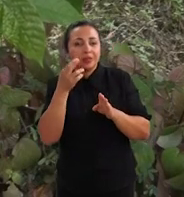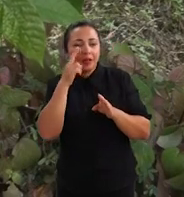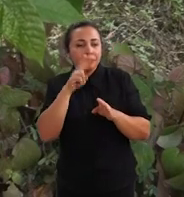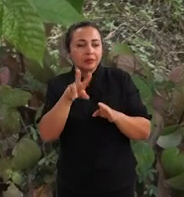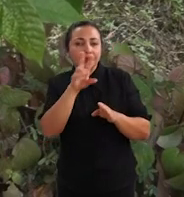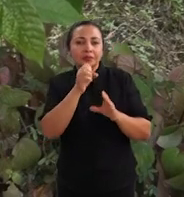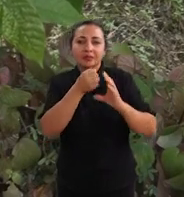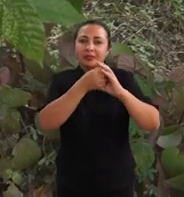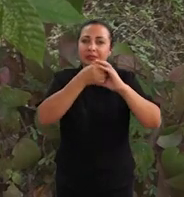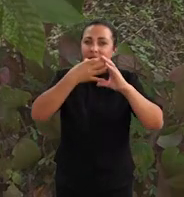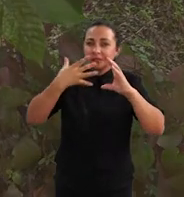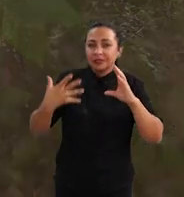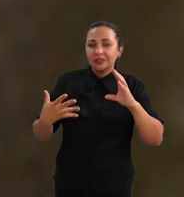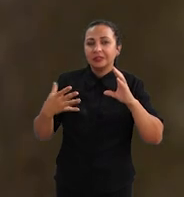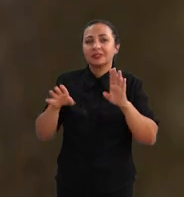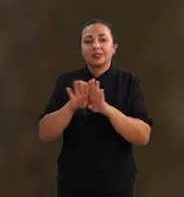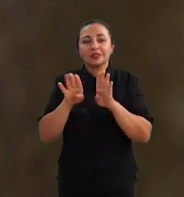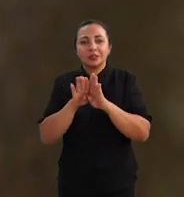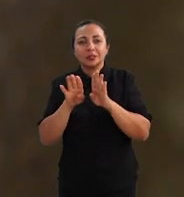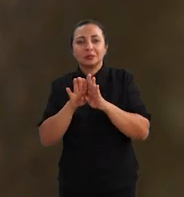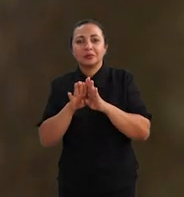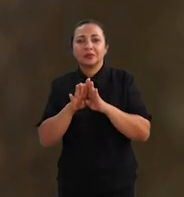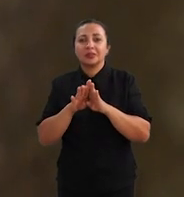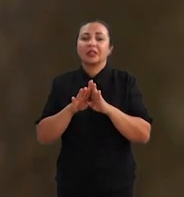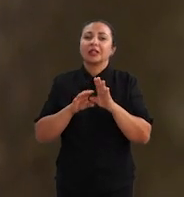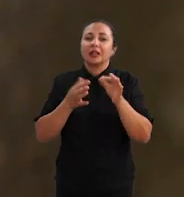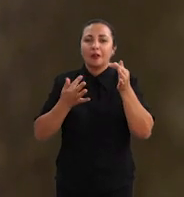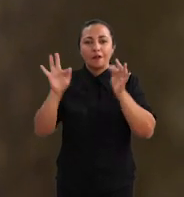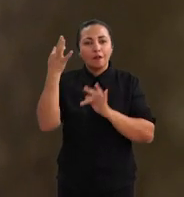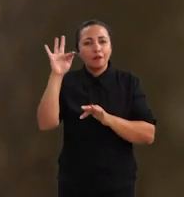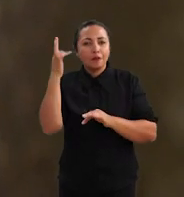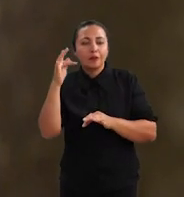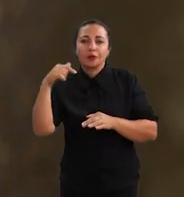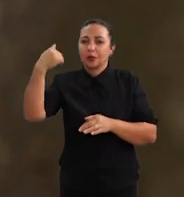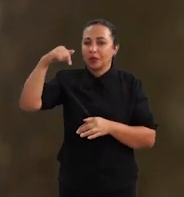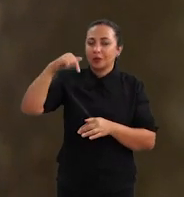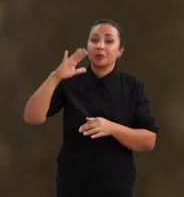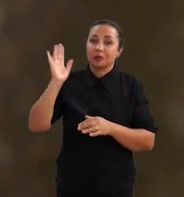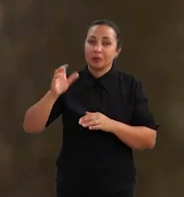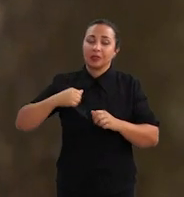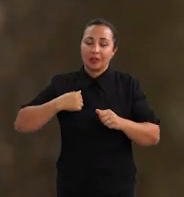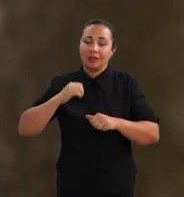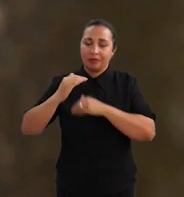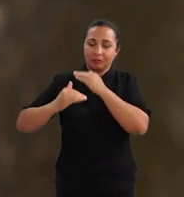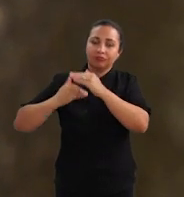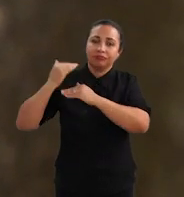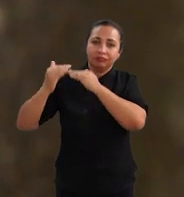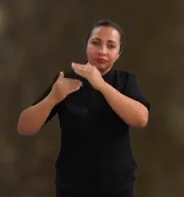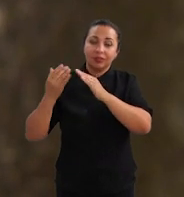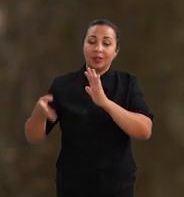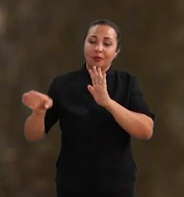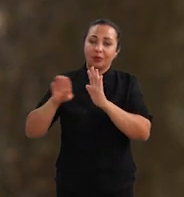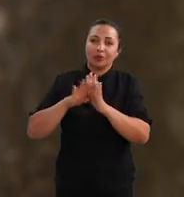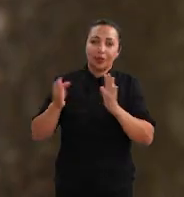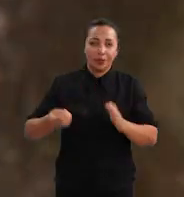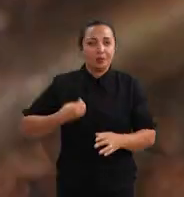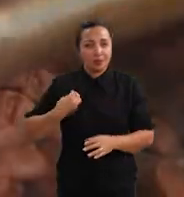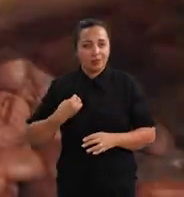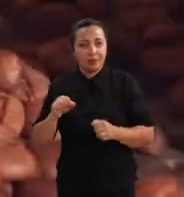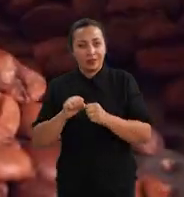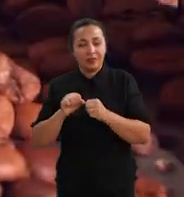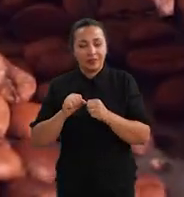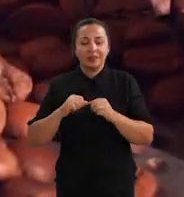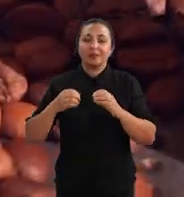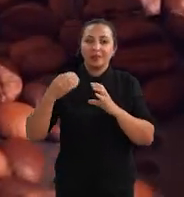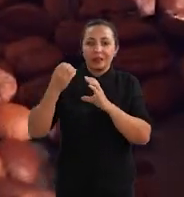fazer a caracterização, tanto a caracterização fisico-química, que a gente já está em andamento, e agora com o retorno presencial também